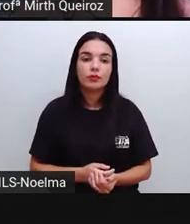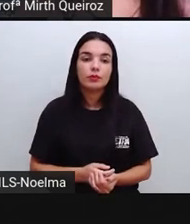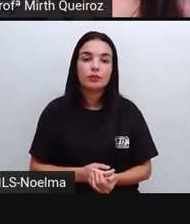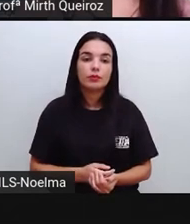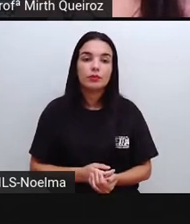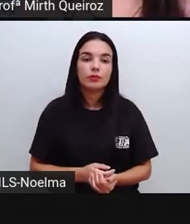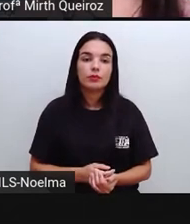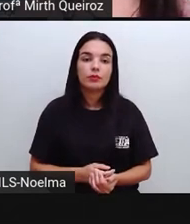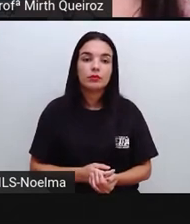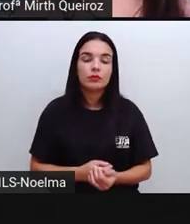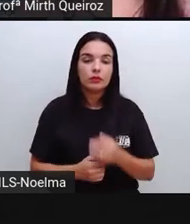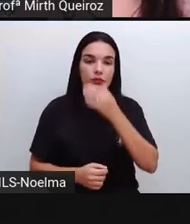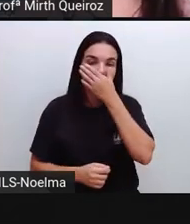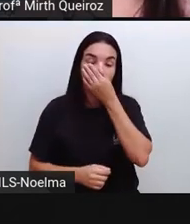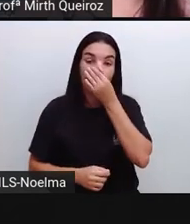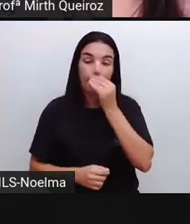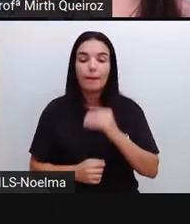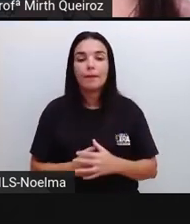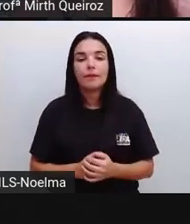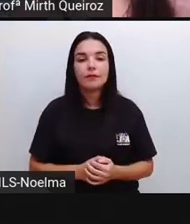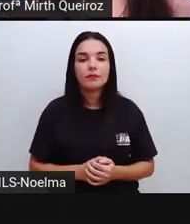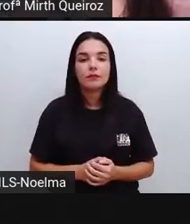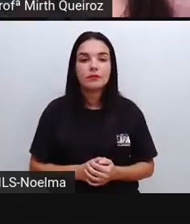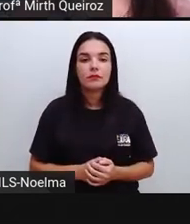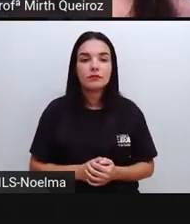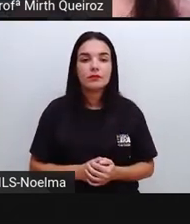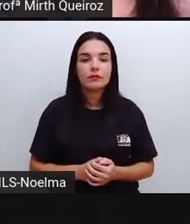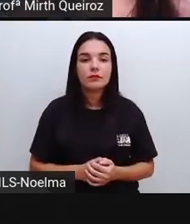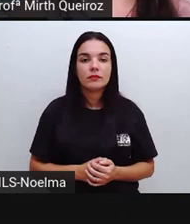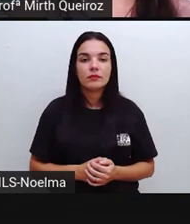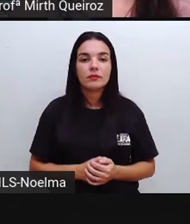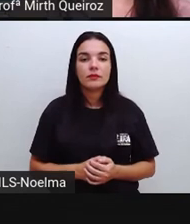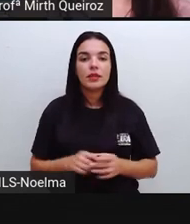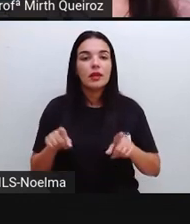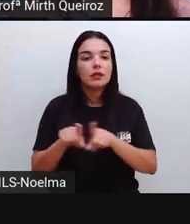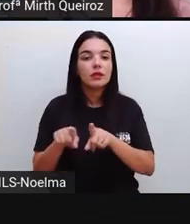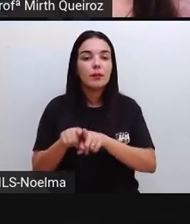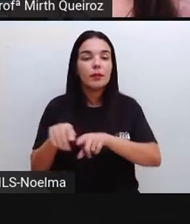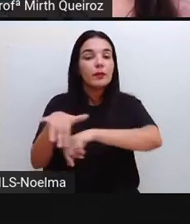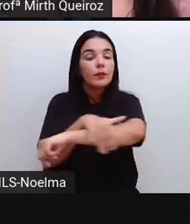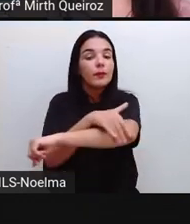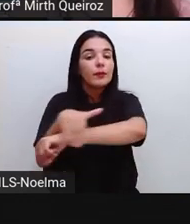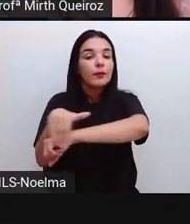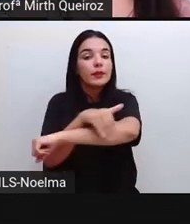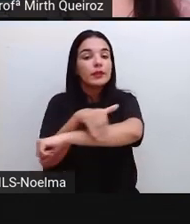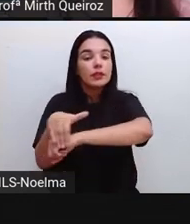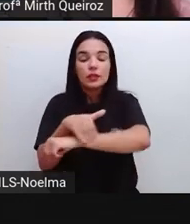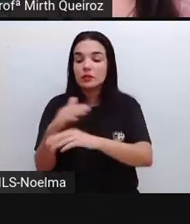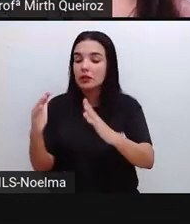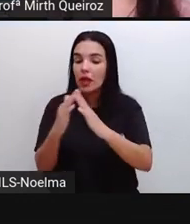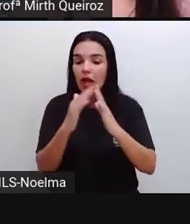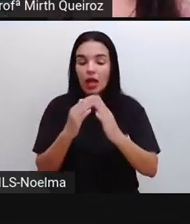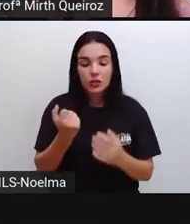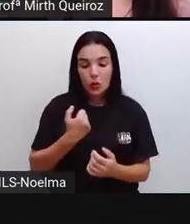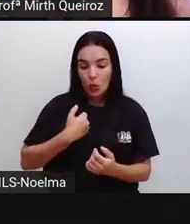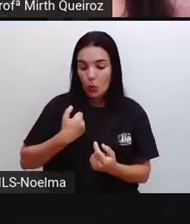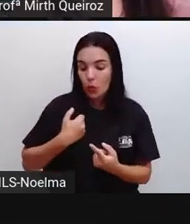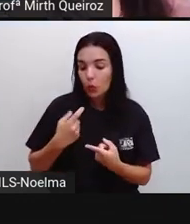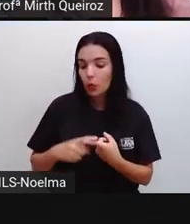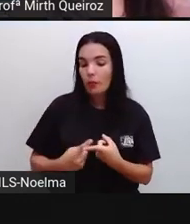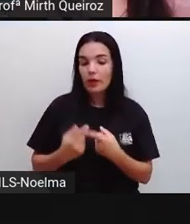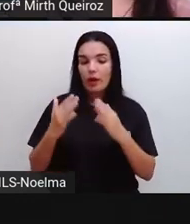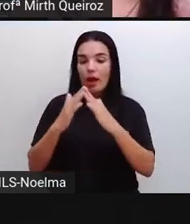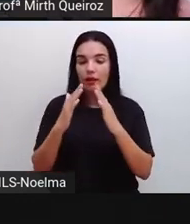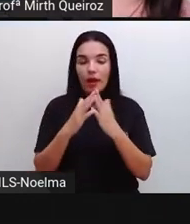forneceu os dados, né? Para poder fazer o cadastro aí na Embasa. O logradouro, né? Que é o endereço com a rua,